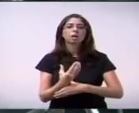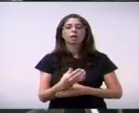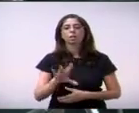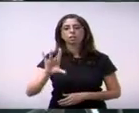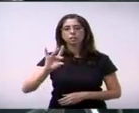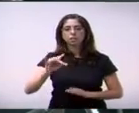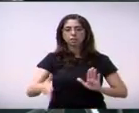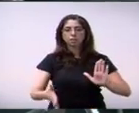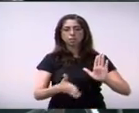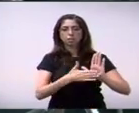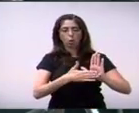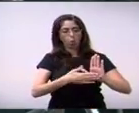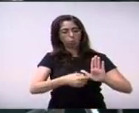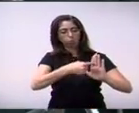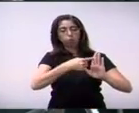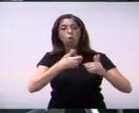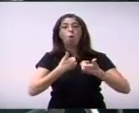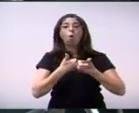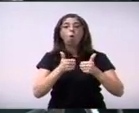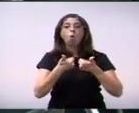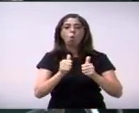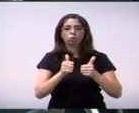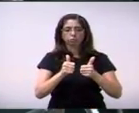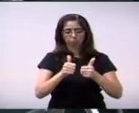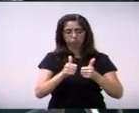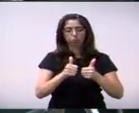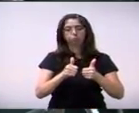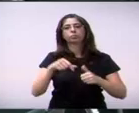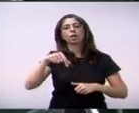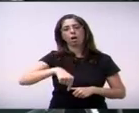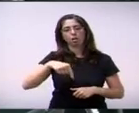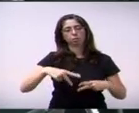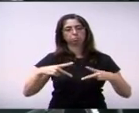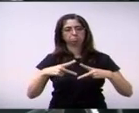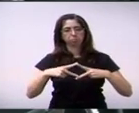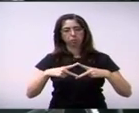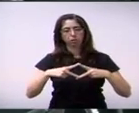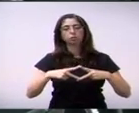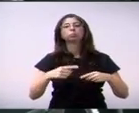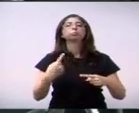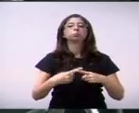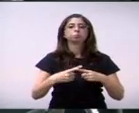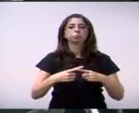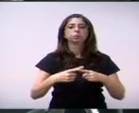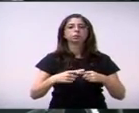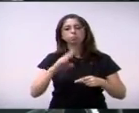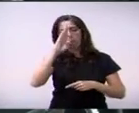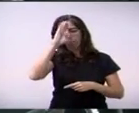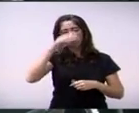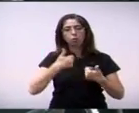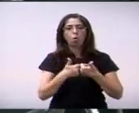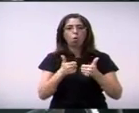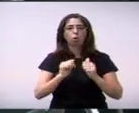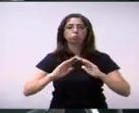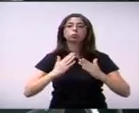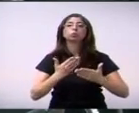de vistoria dos ônibus da cidade e padronização dos procedimentos de